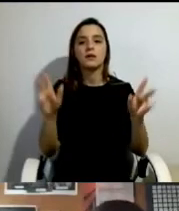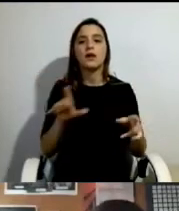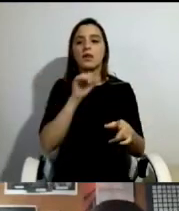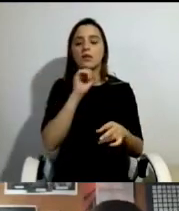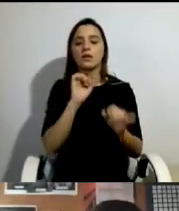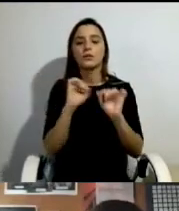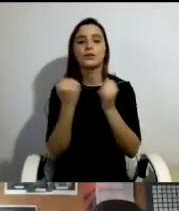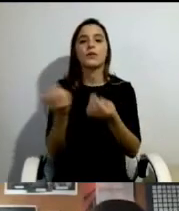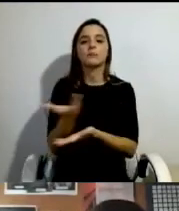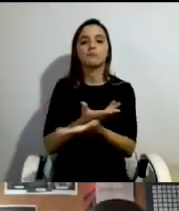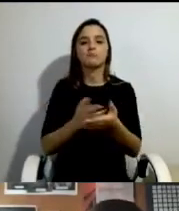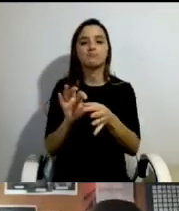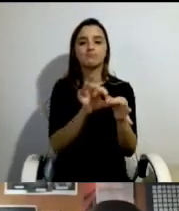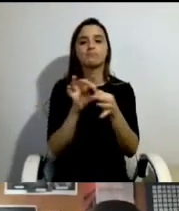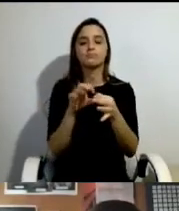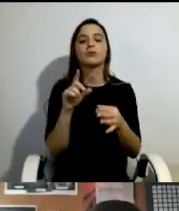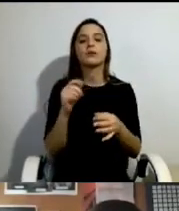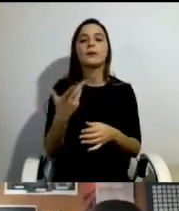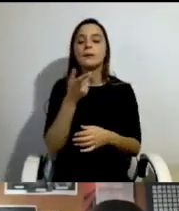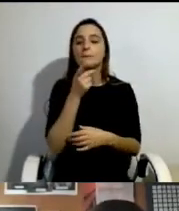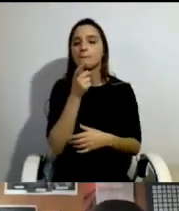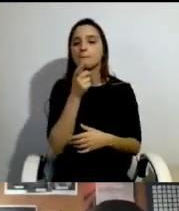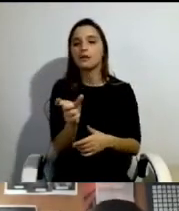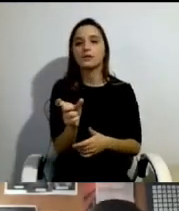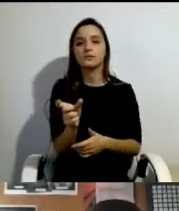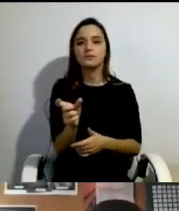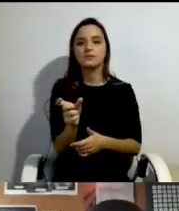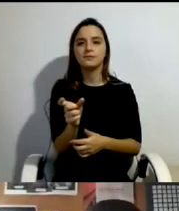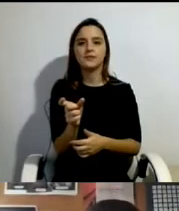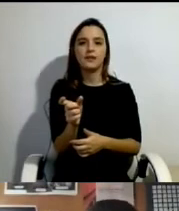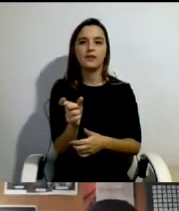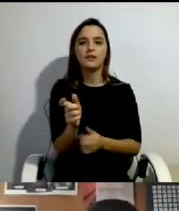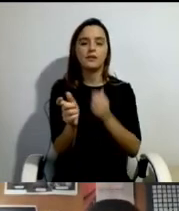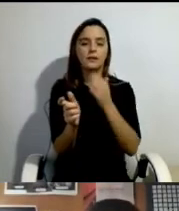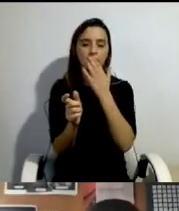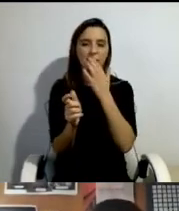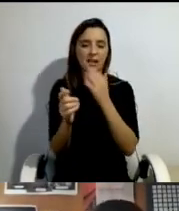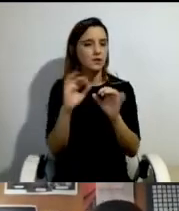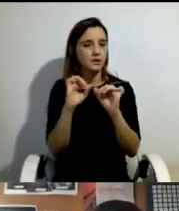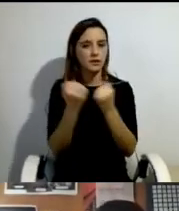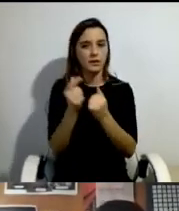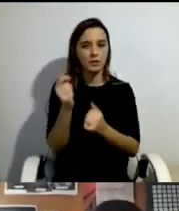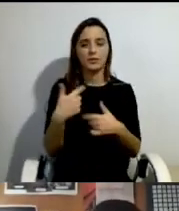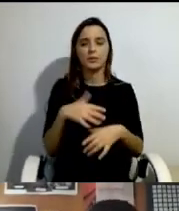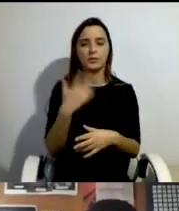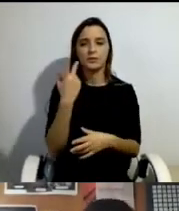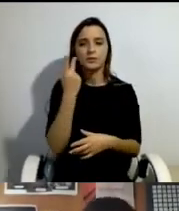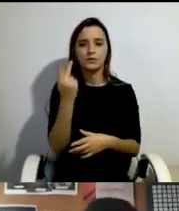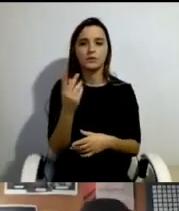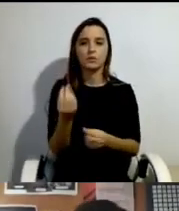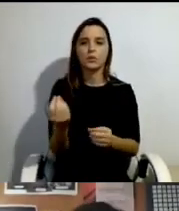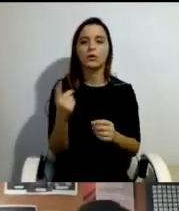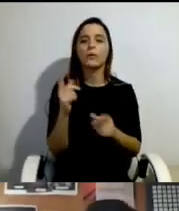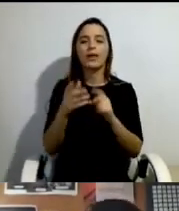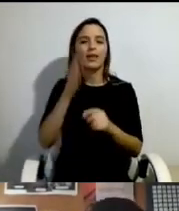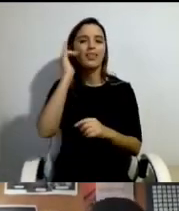sociais. E uma palavra que é pouco sociológica, mas muito vivida, que é a ideia do sonho.